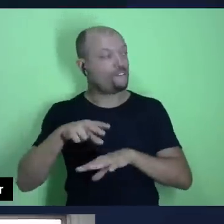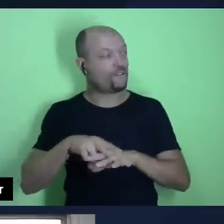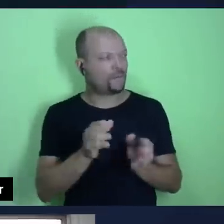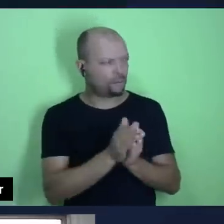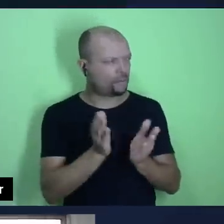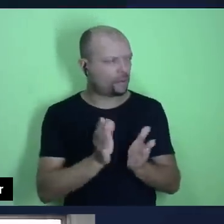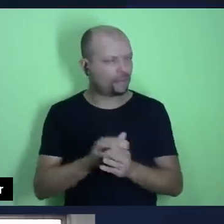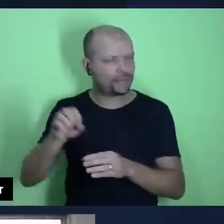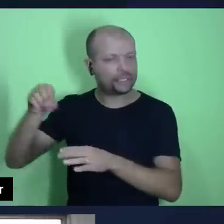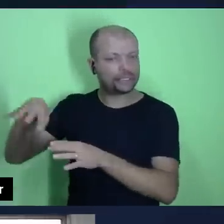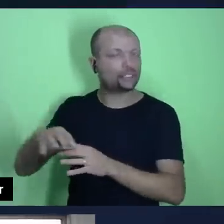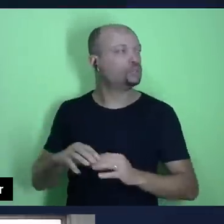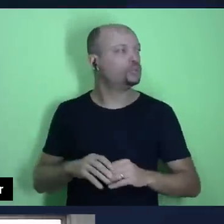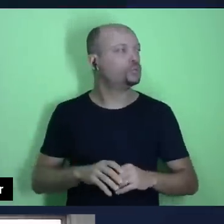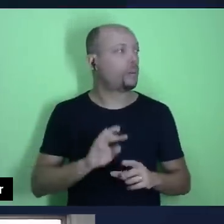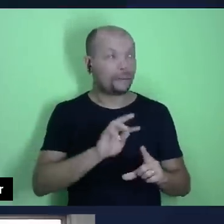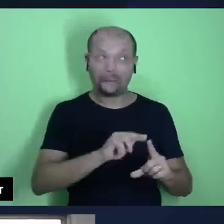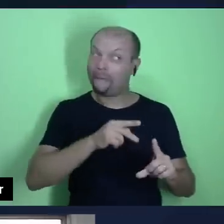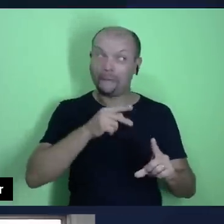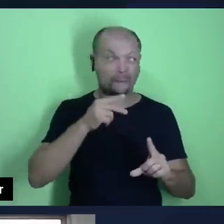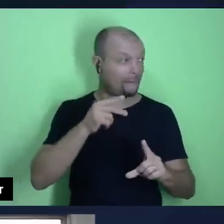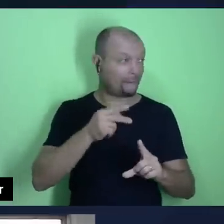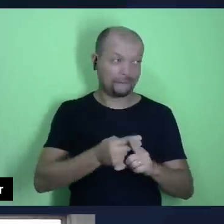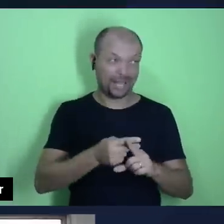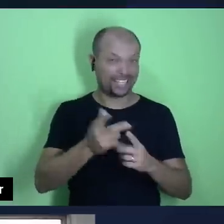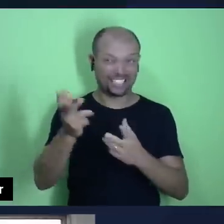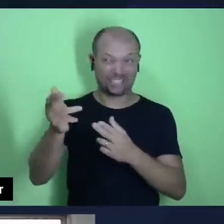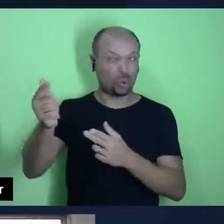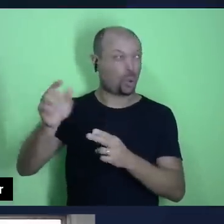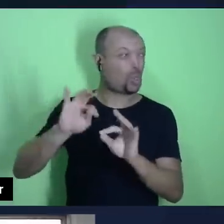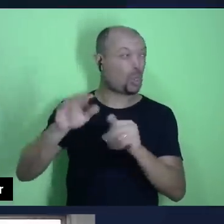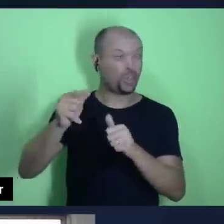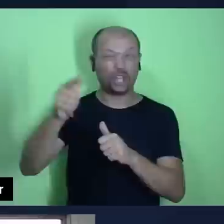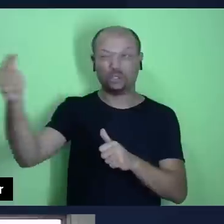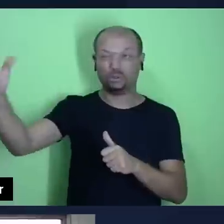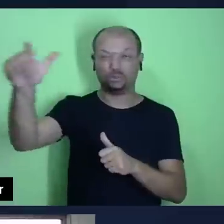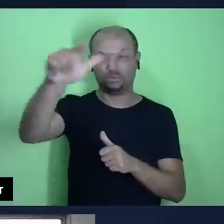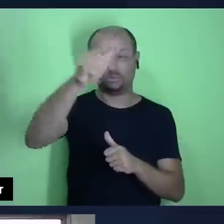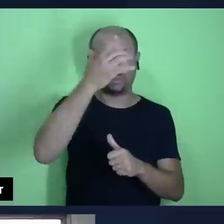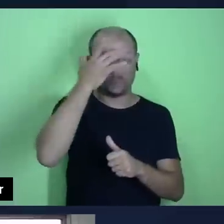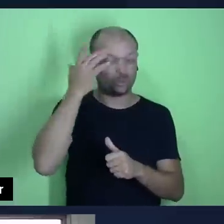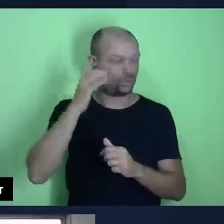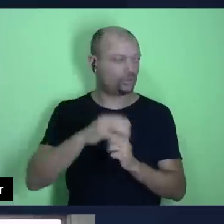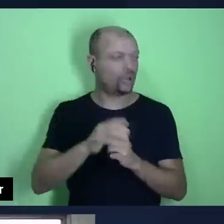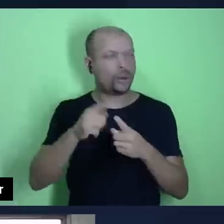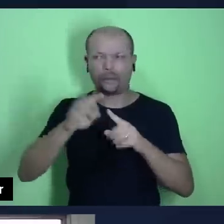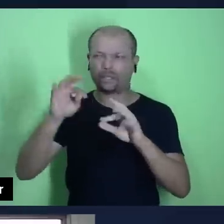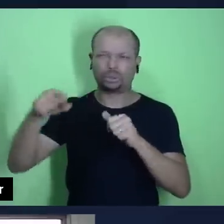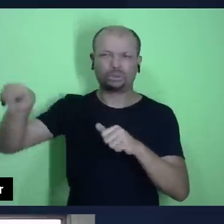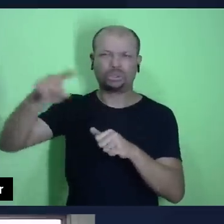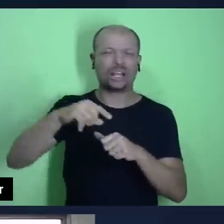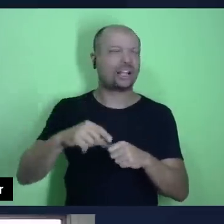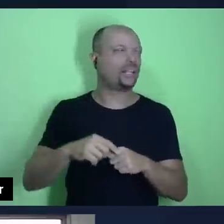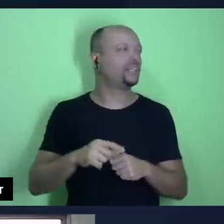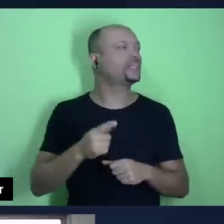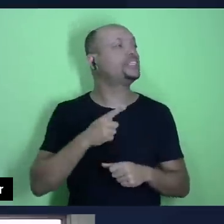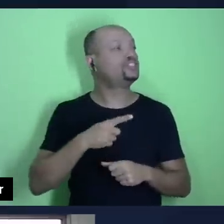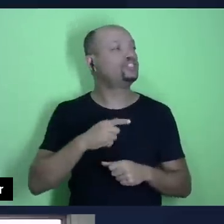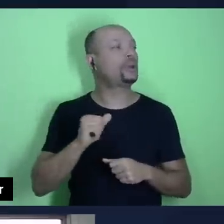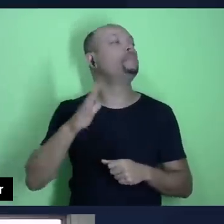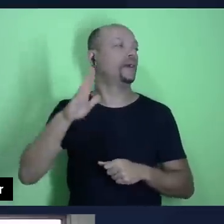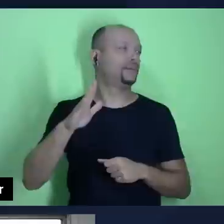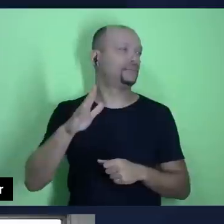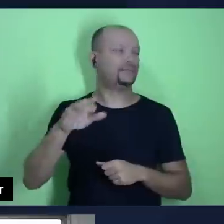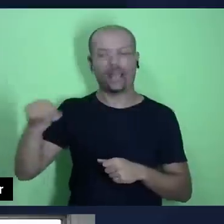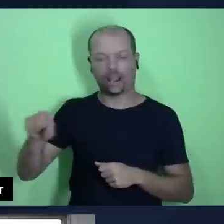gasofilácio mais do que o fizeram todos os ofertantes, porque todos eles ofertaram do que lhes sobrava. Ela, porém, da sua